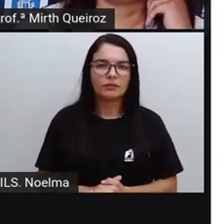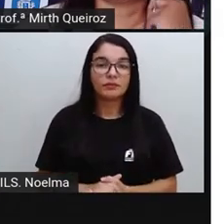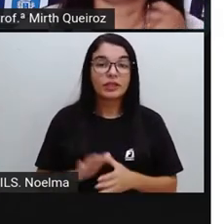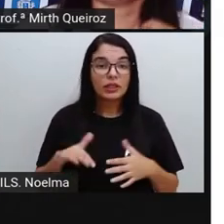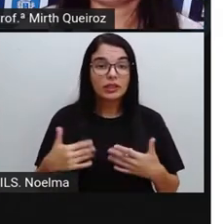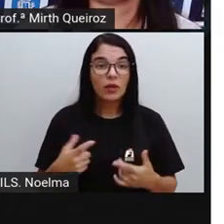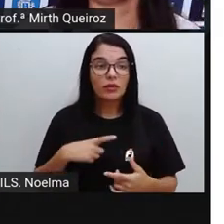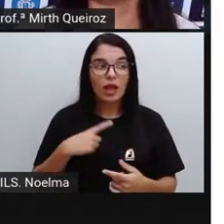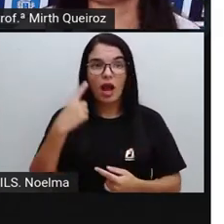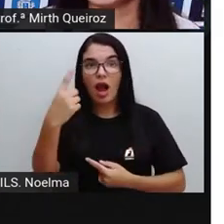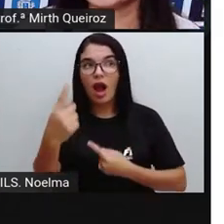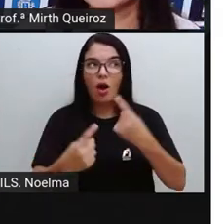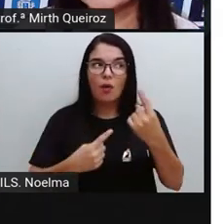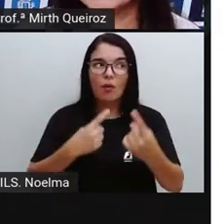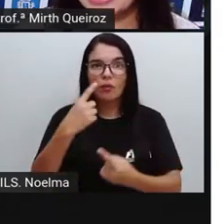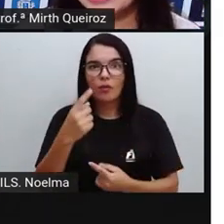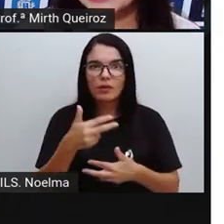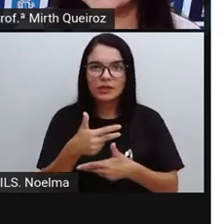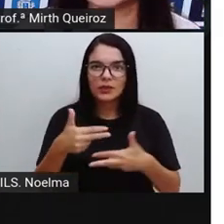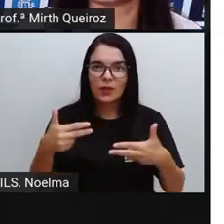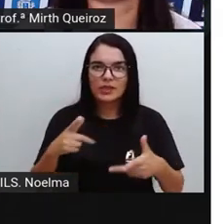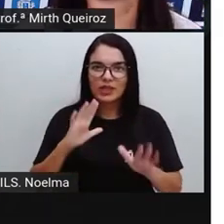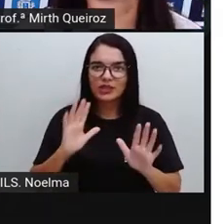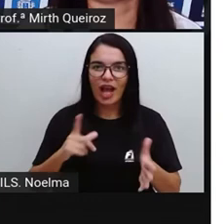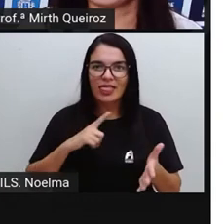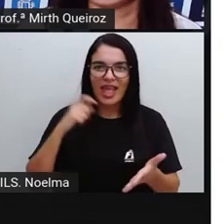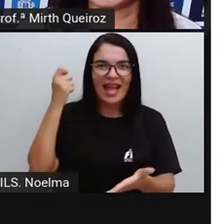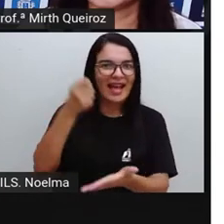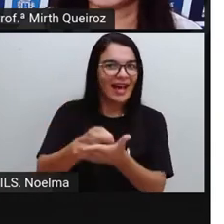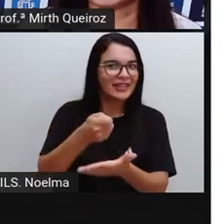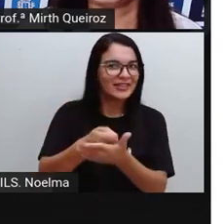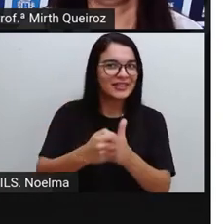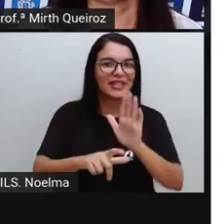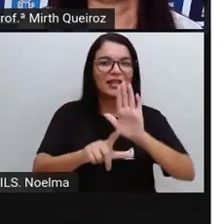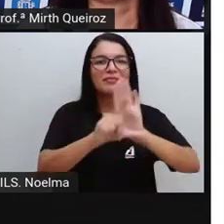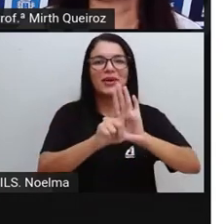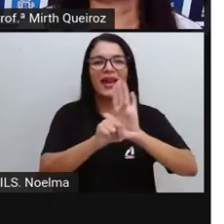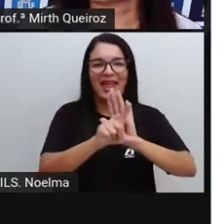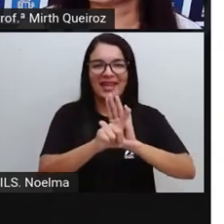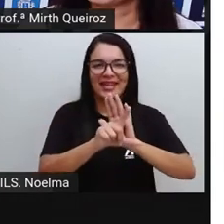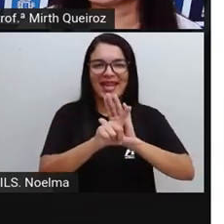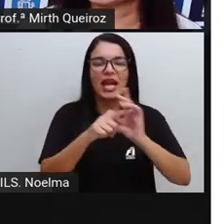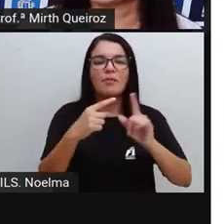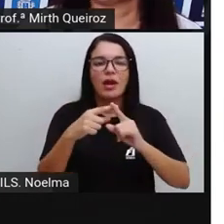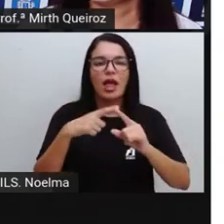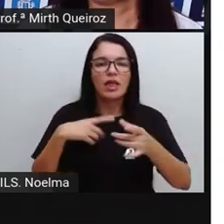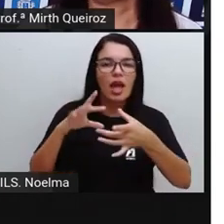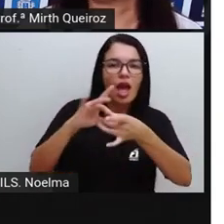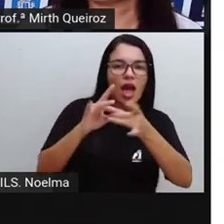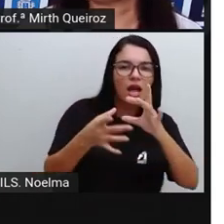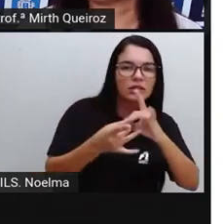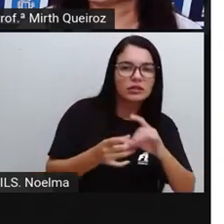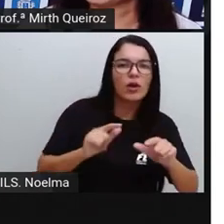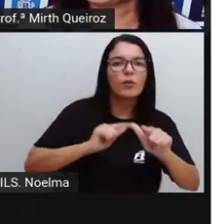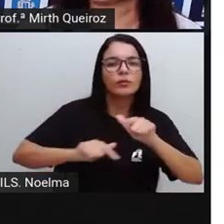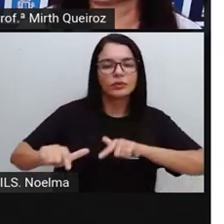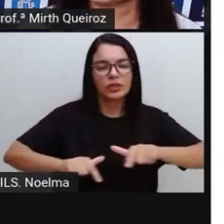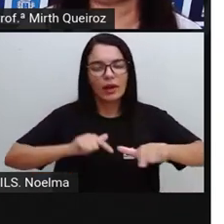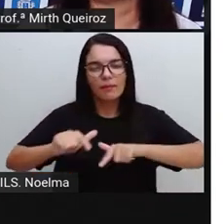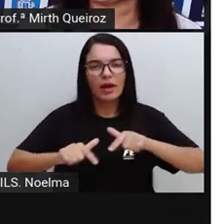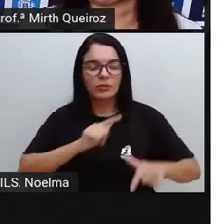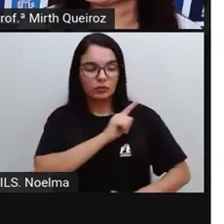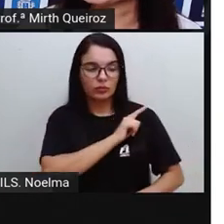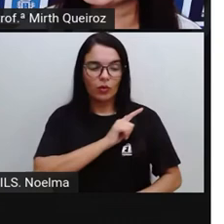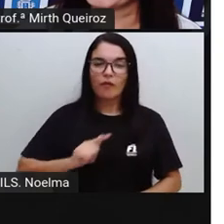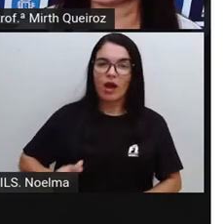Essas são Algumas medidas Garantidas Por leis E que possuem Relação Com serviços públicos Que